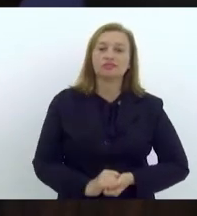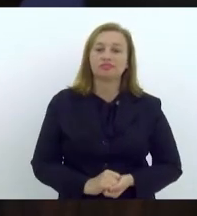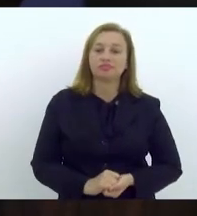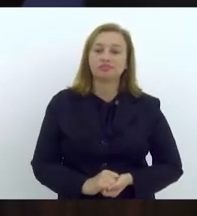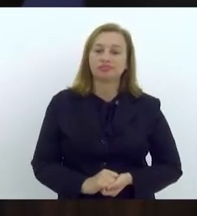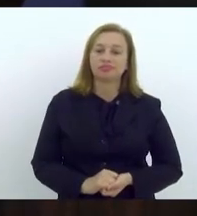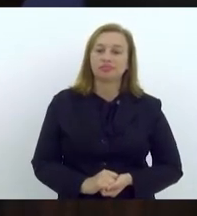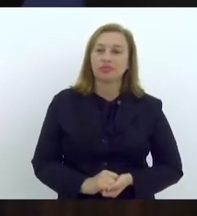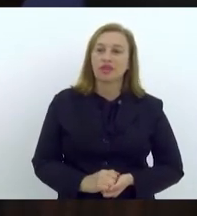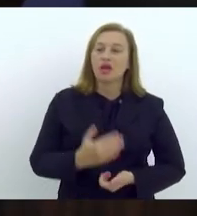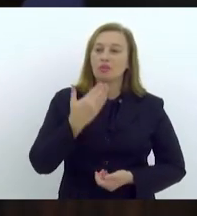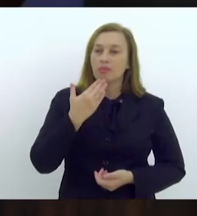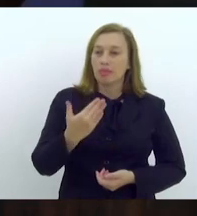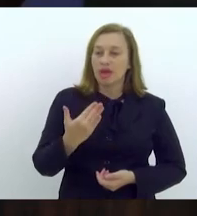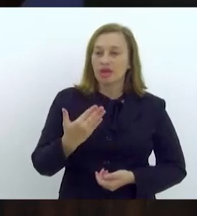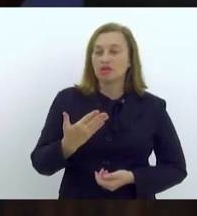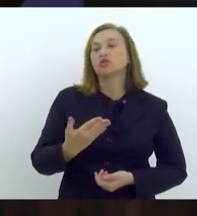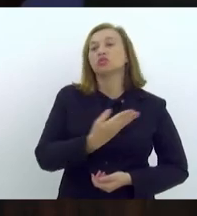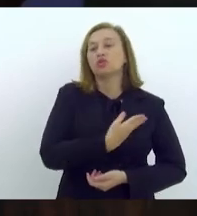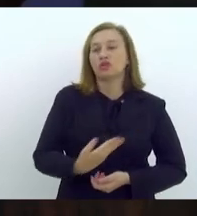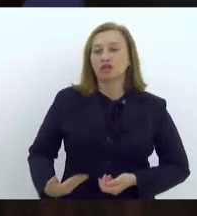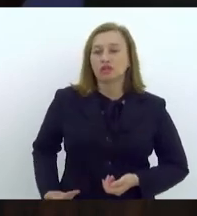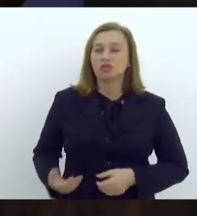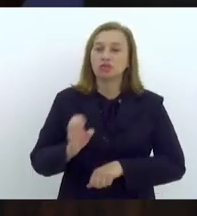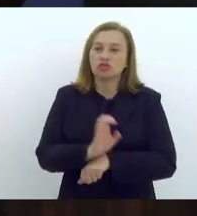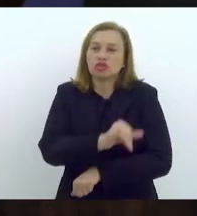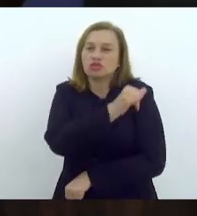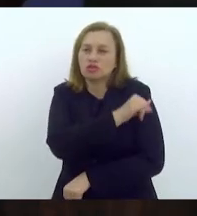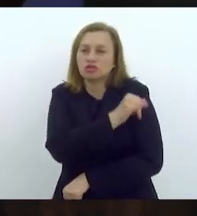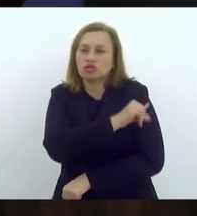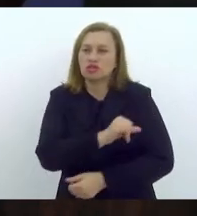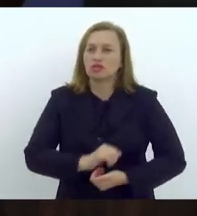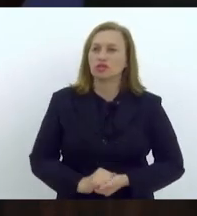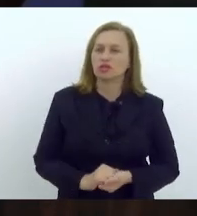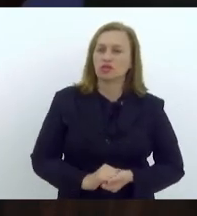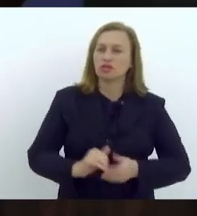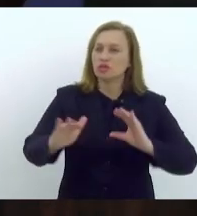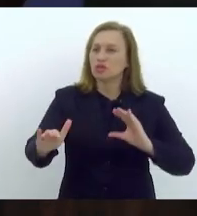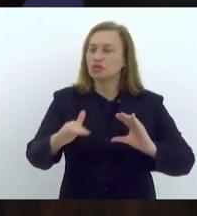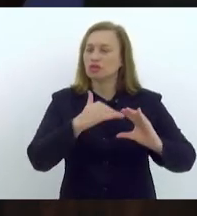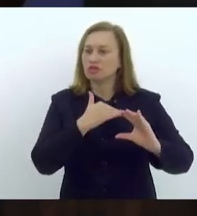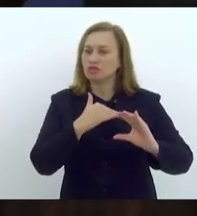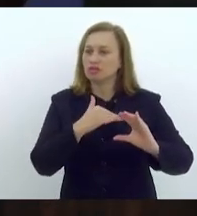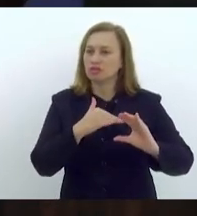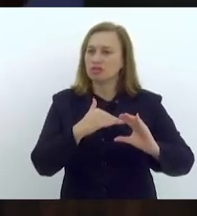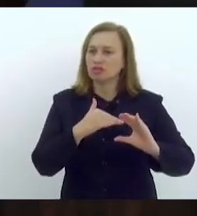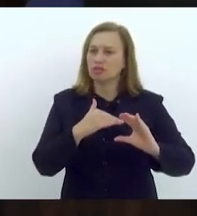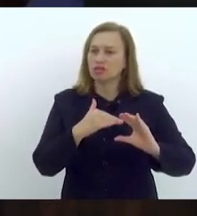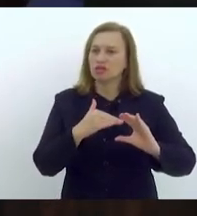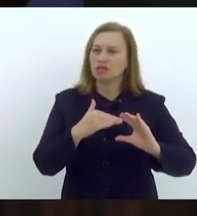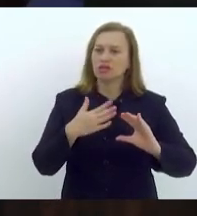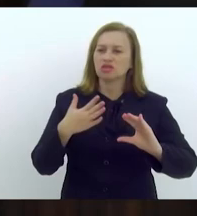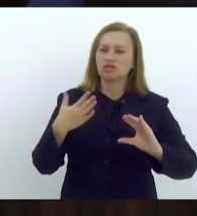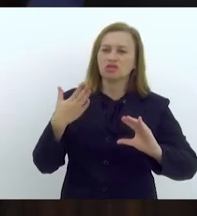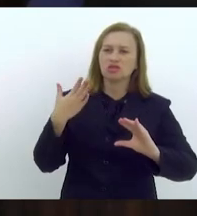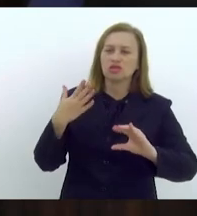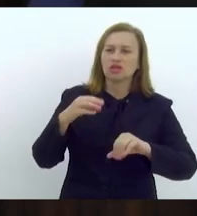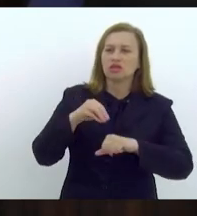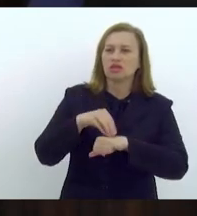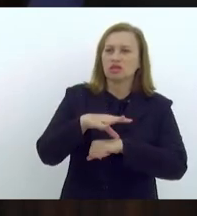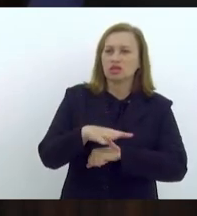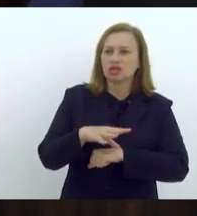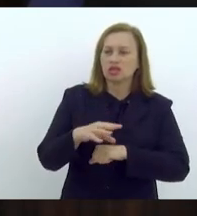que solicita ao excelentíssimo senhor governador do estado do Rio de Janeiro o envio de mensagem disposto sobre a implantação